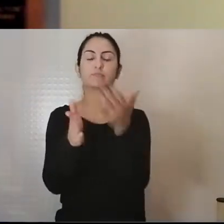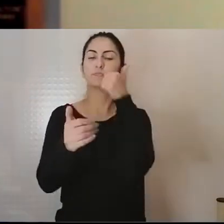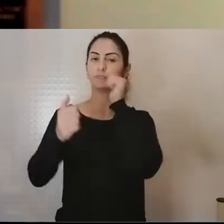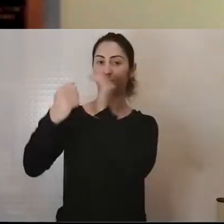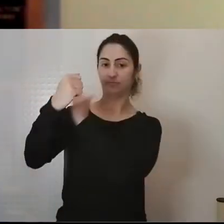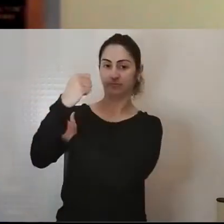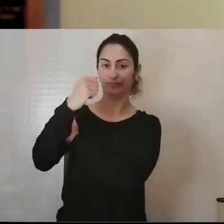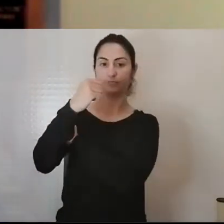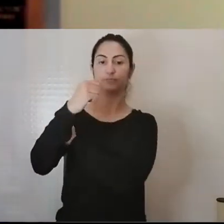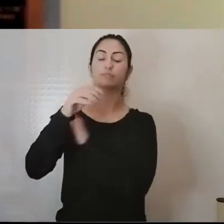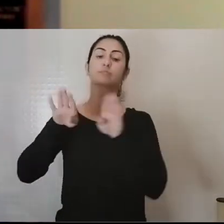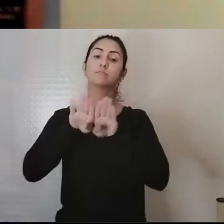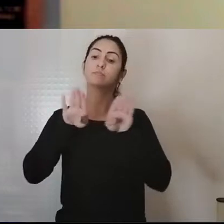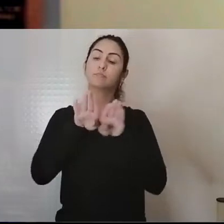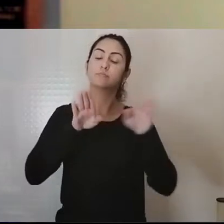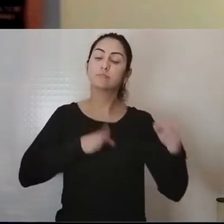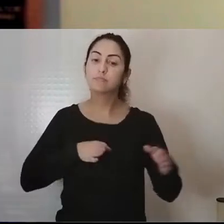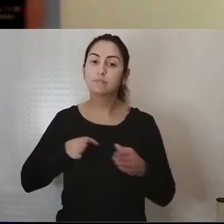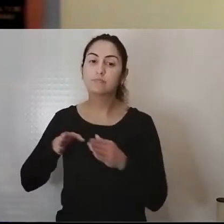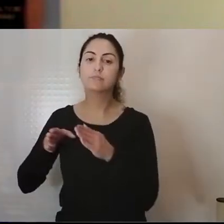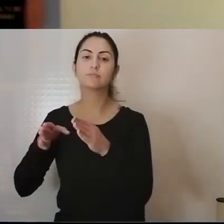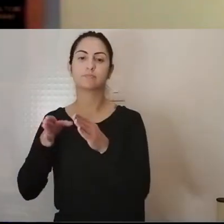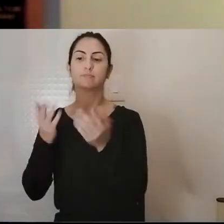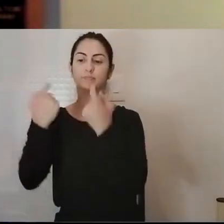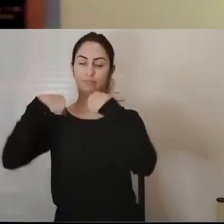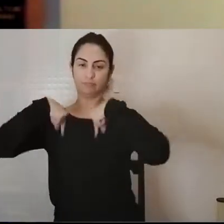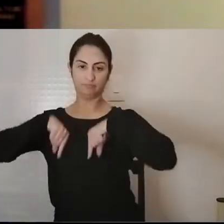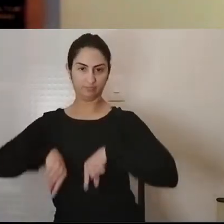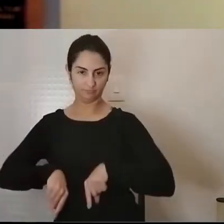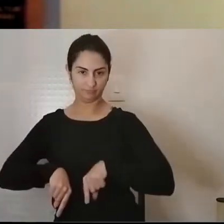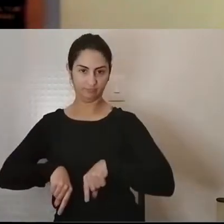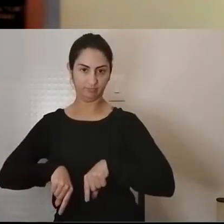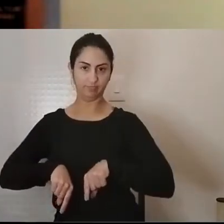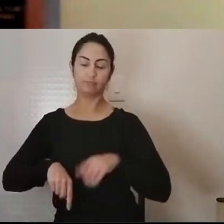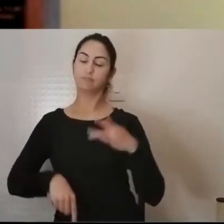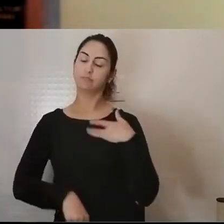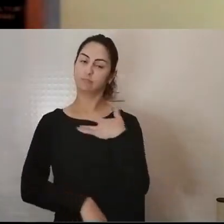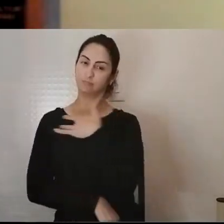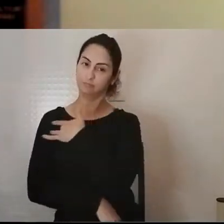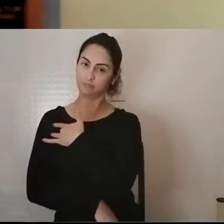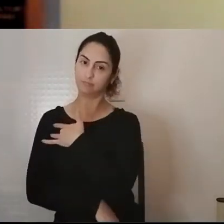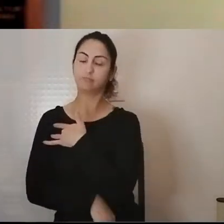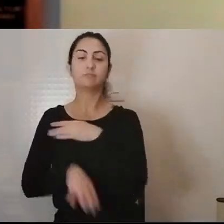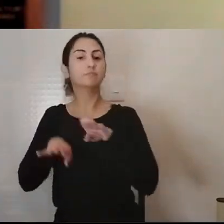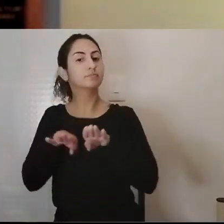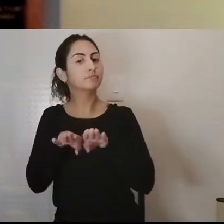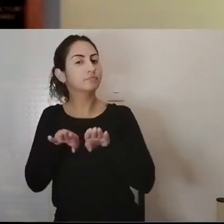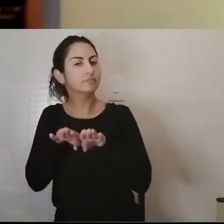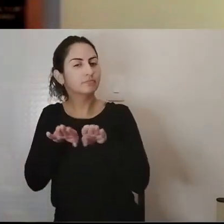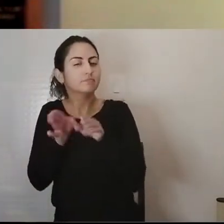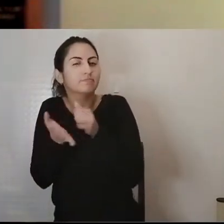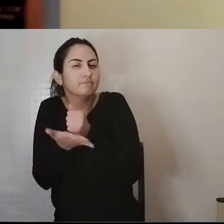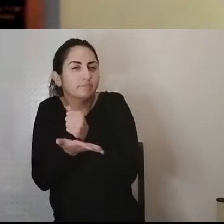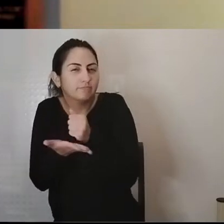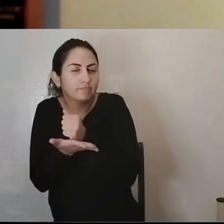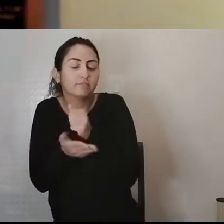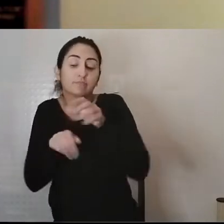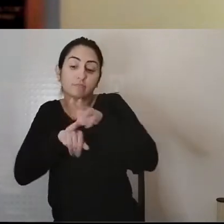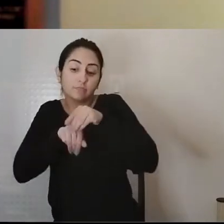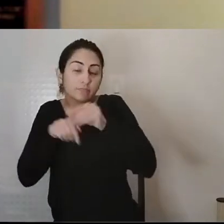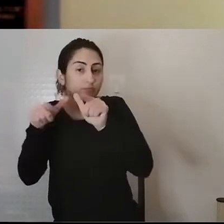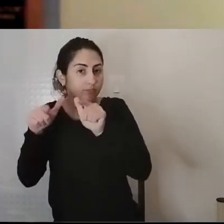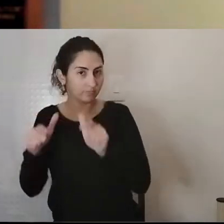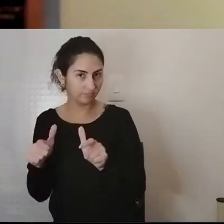com forte interface entre antropologia, saúde e com base no conhecimento local.